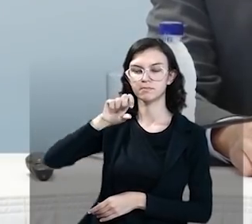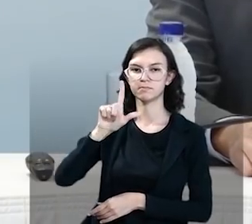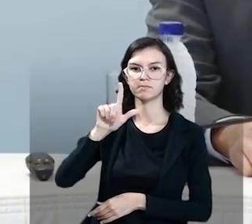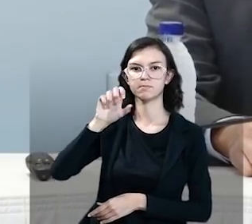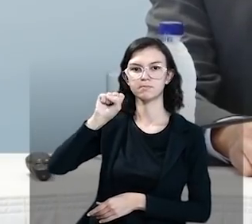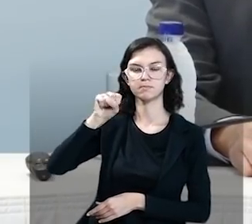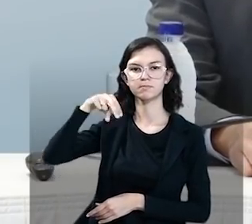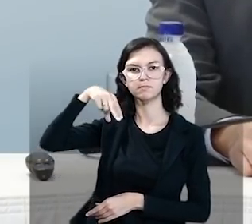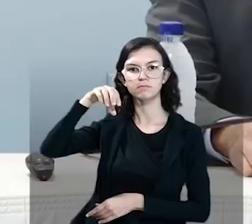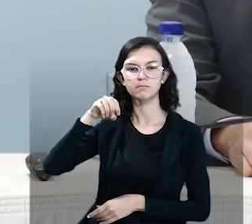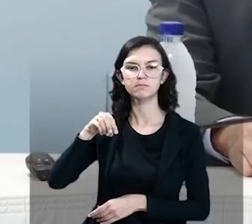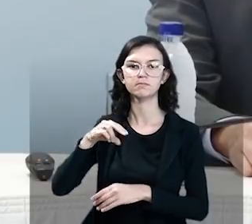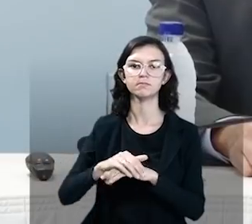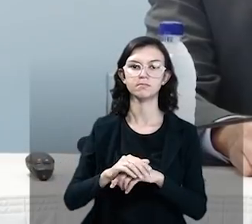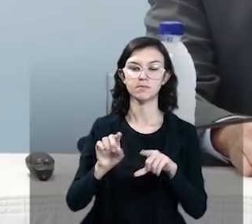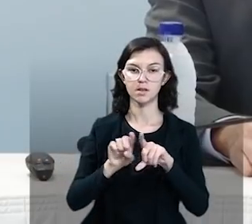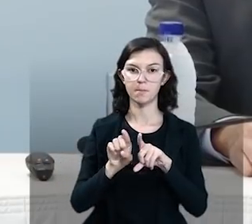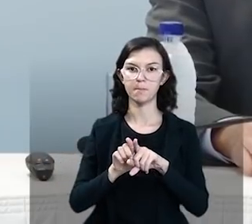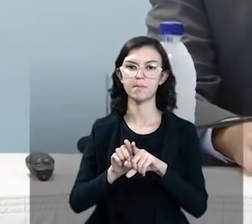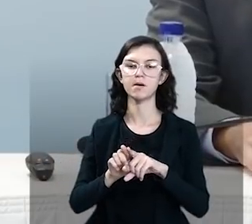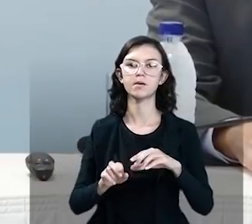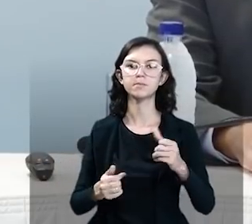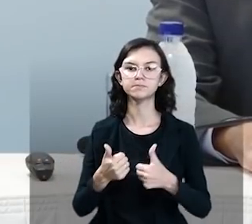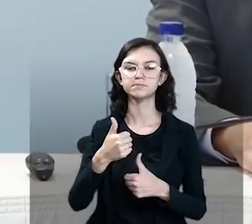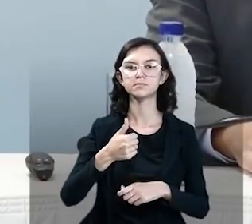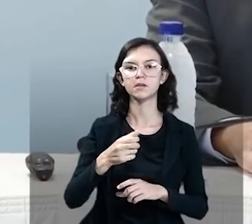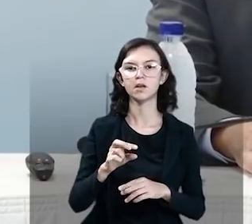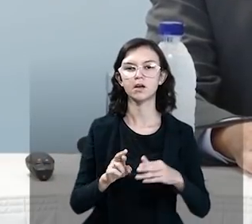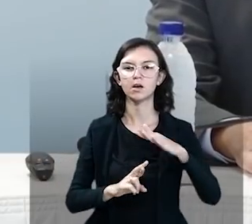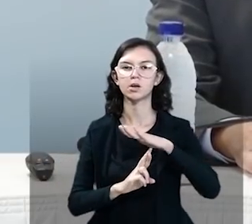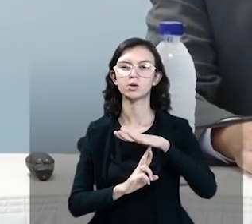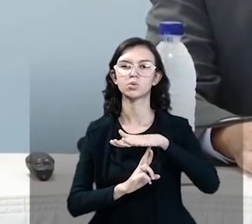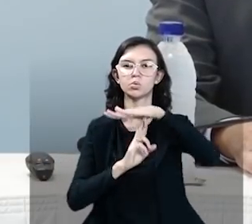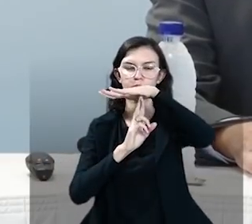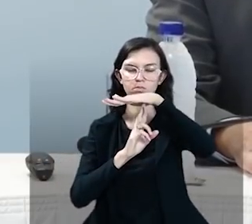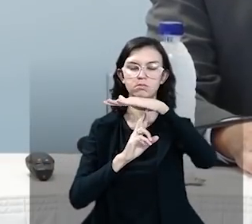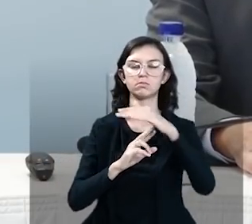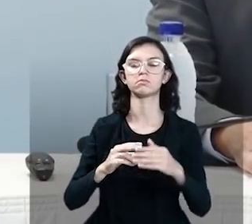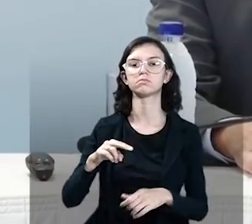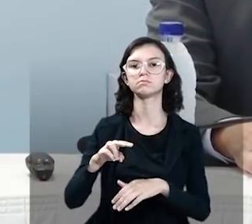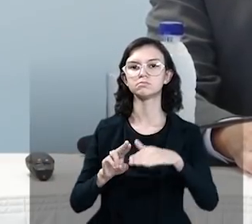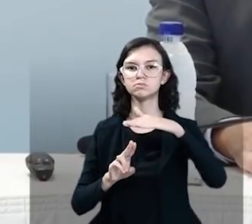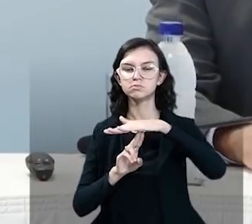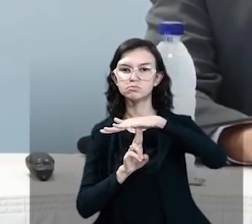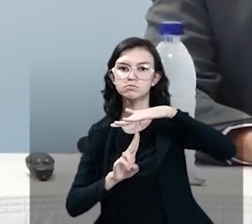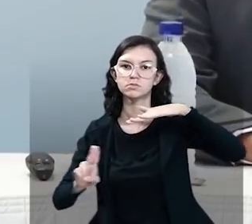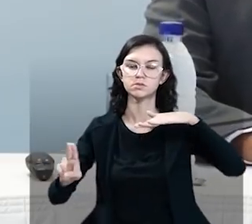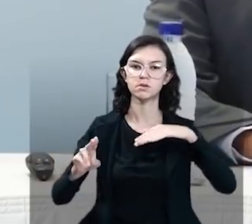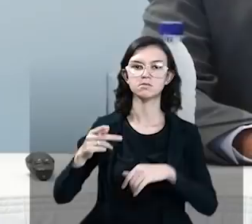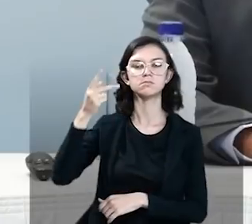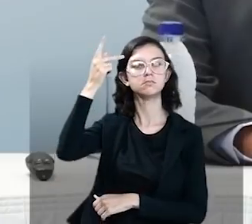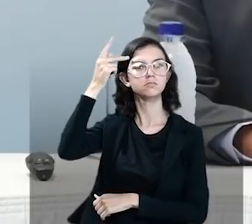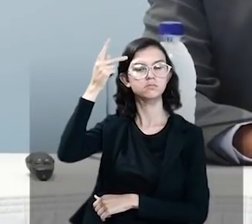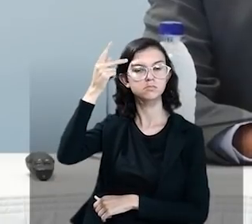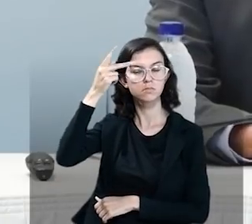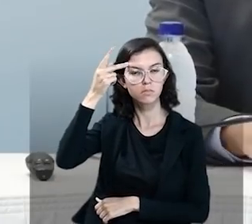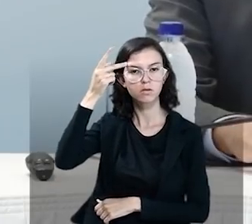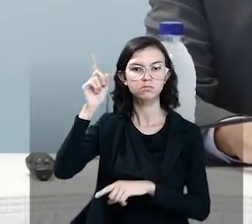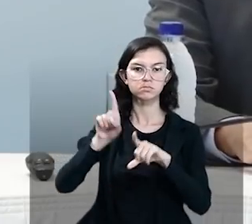Universidade de São Paulo, Baham Agupian, o reitor da Universidade Federal da Paraíba,